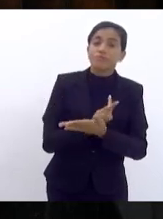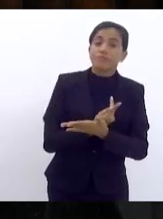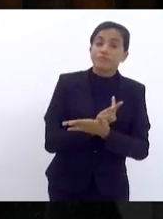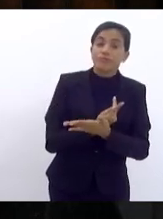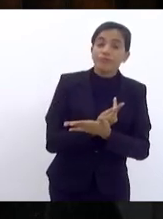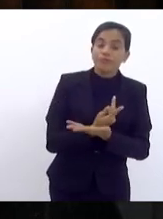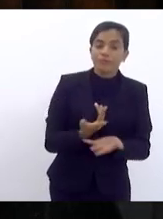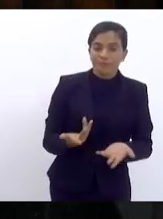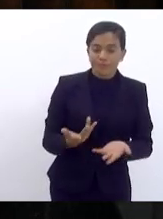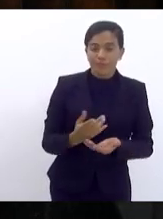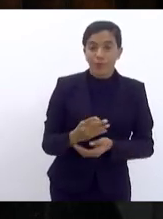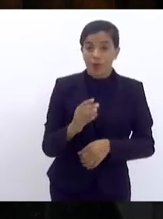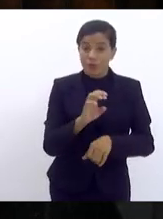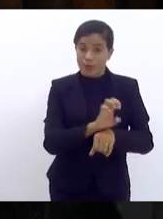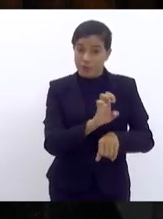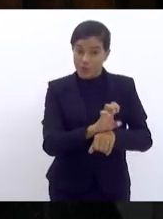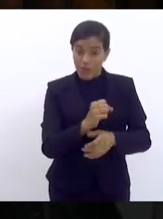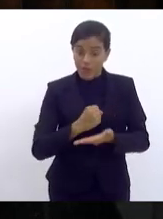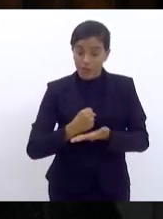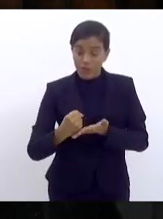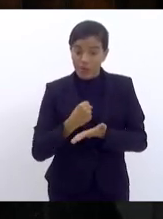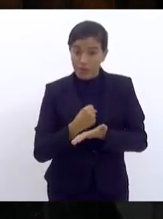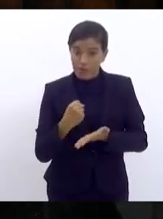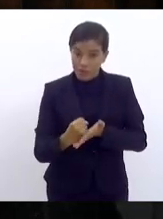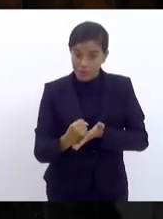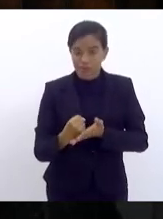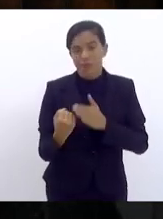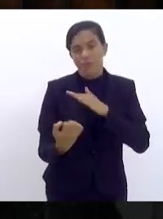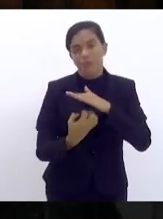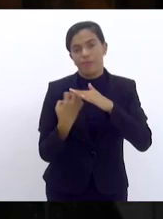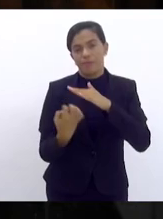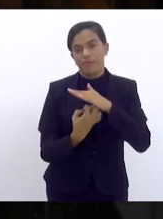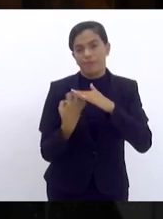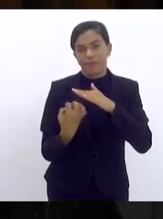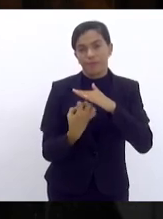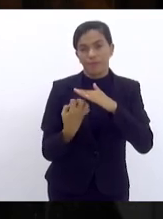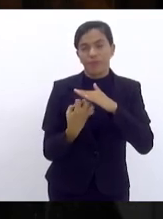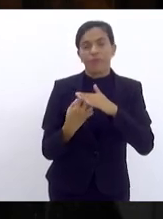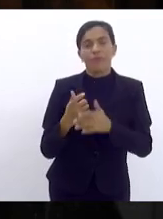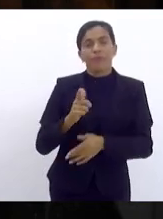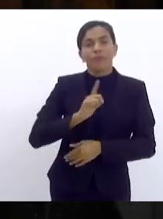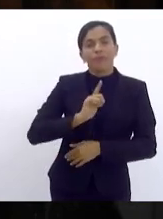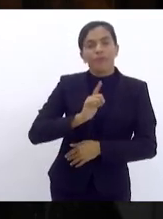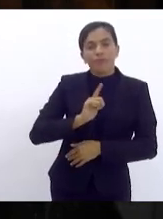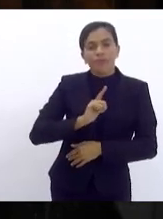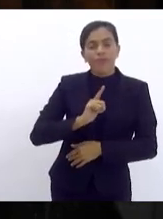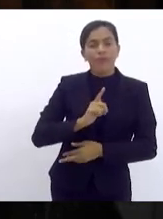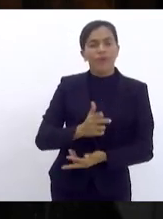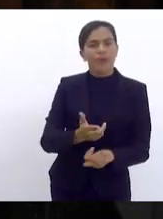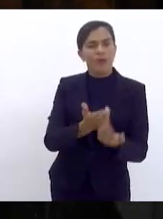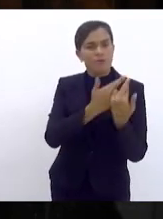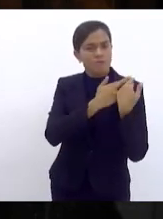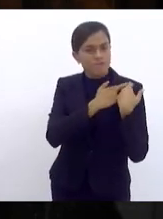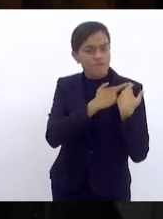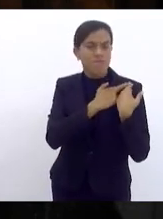quando o Estado contrata empresas que tenham o seu compromisso